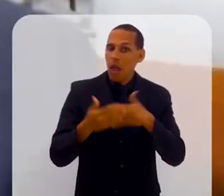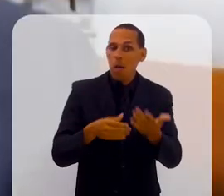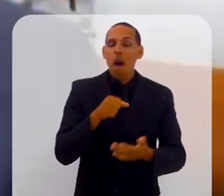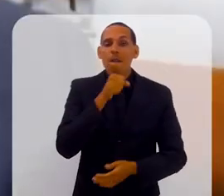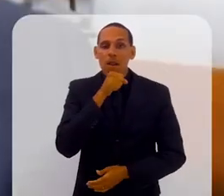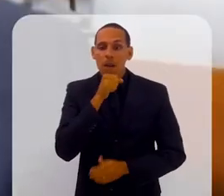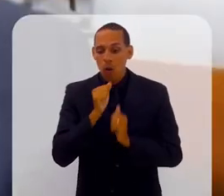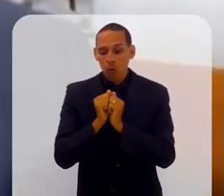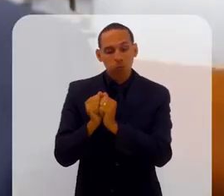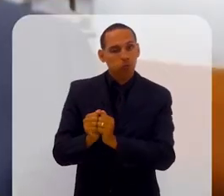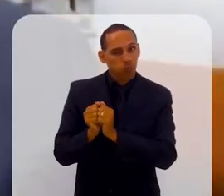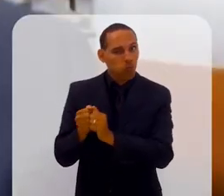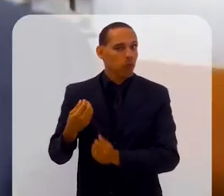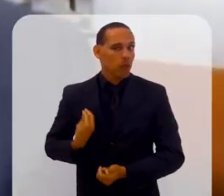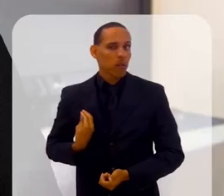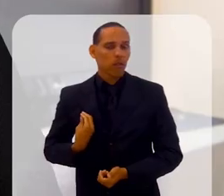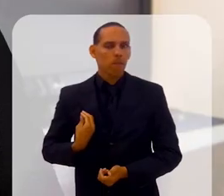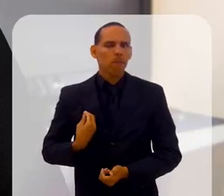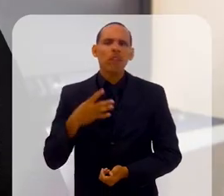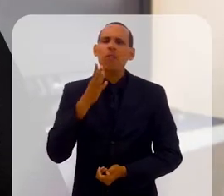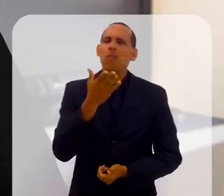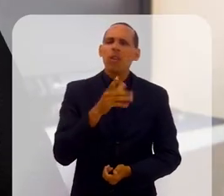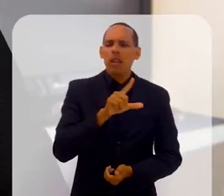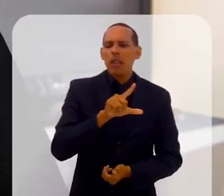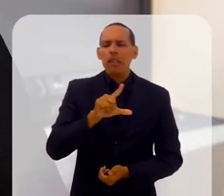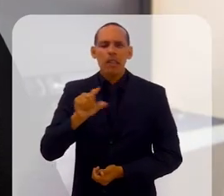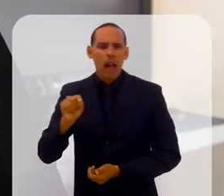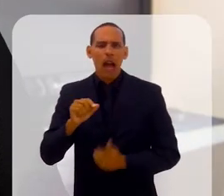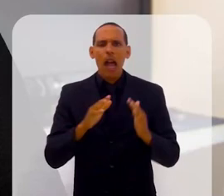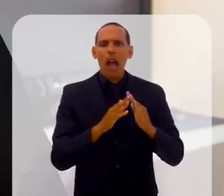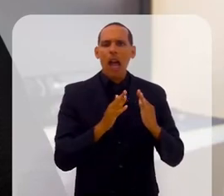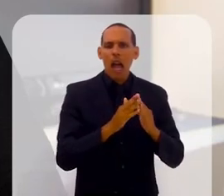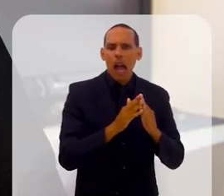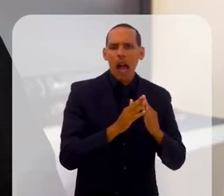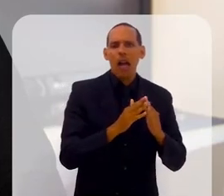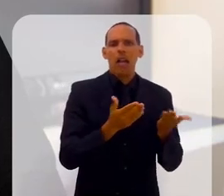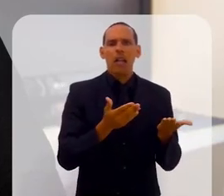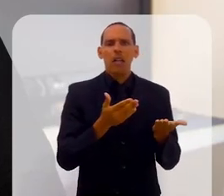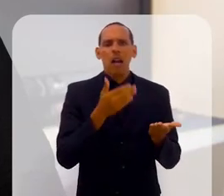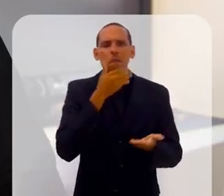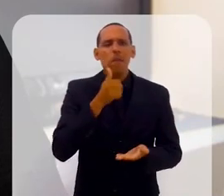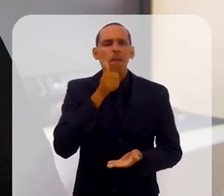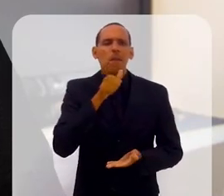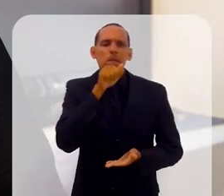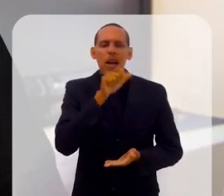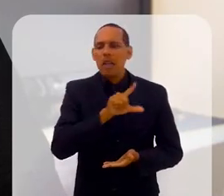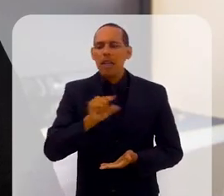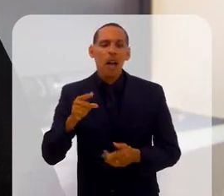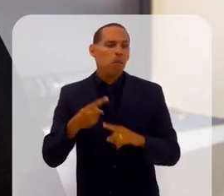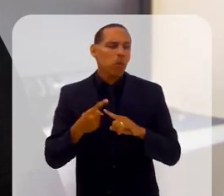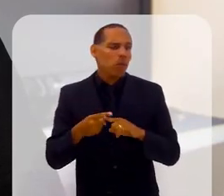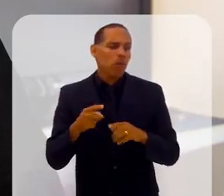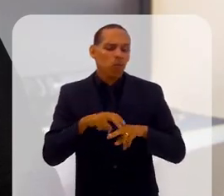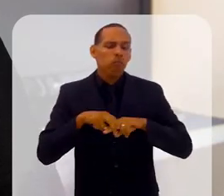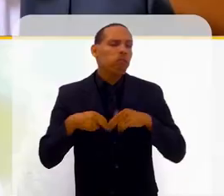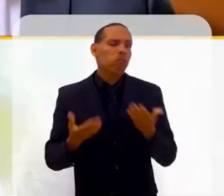avós depois. Qual foi o motivo disso? Como é que foi isso para você?